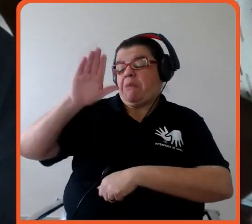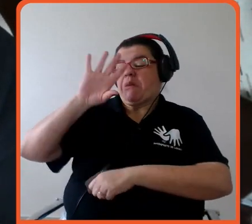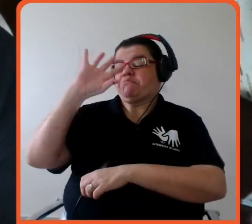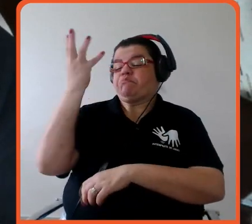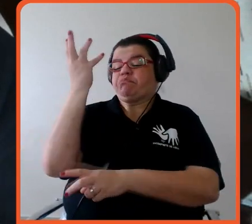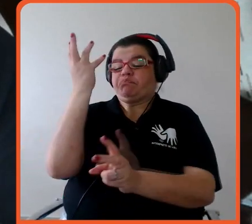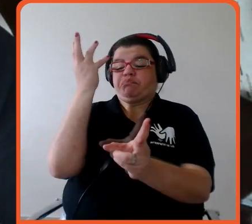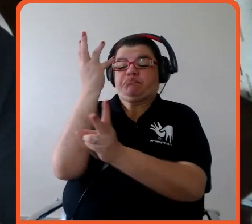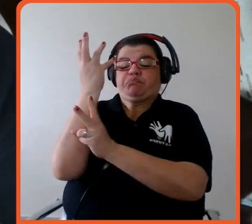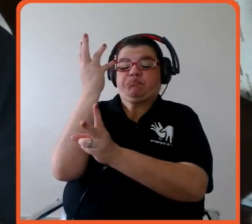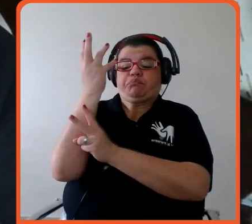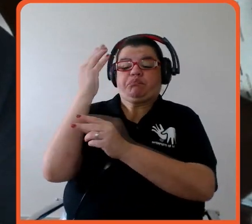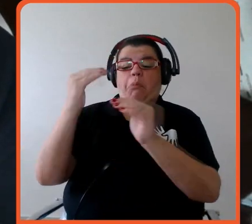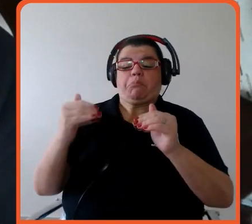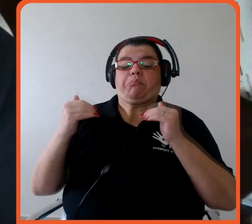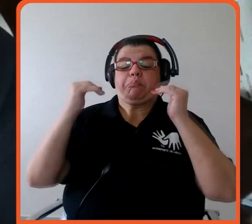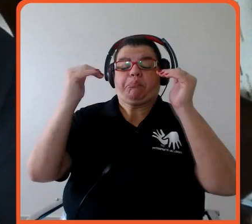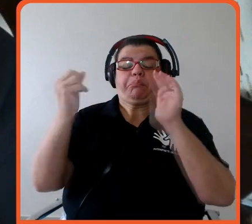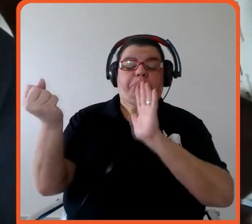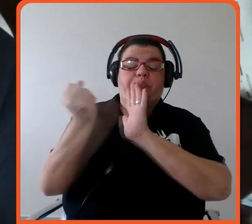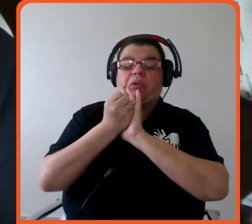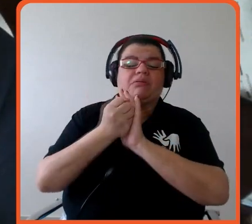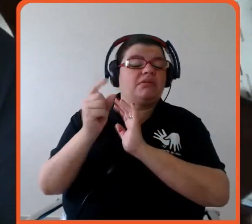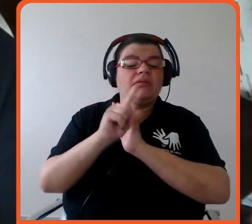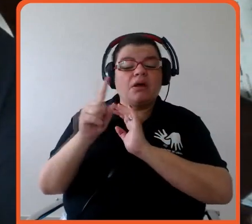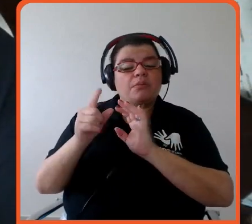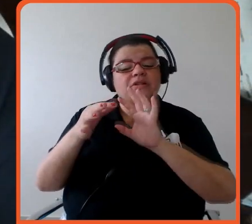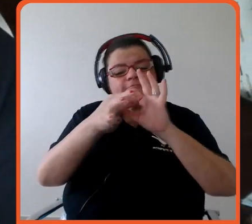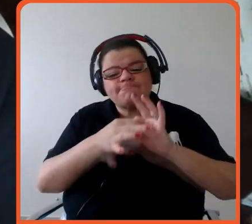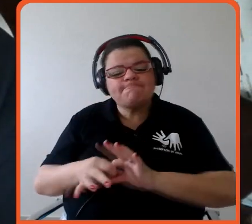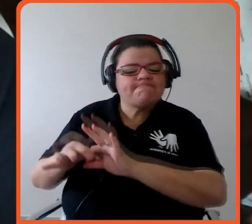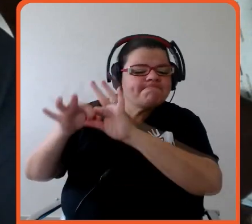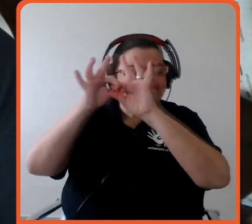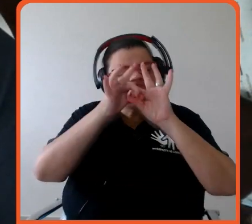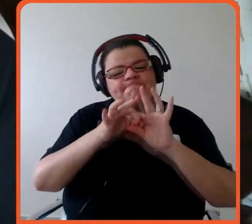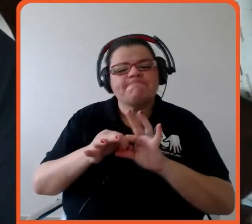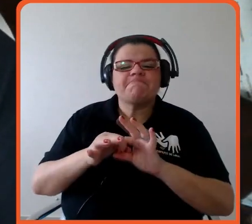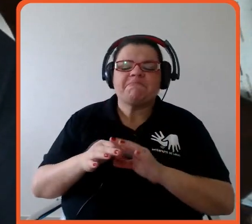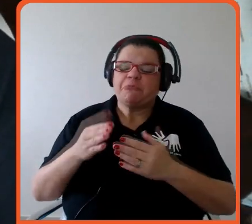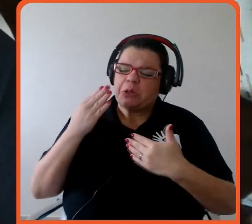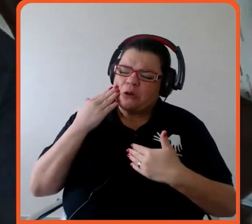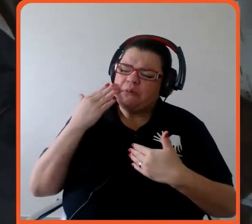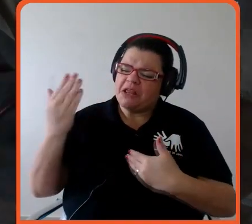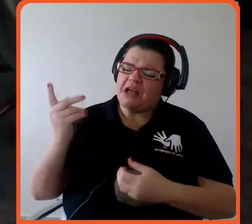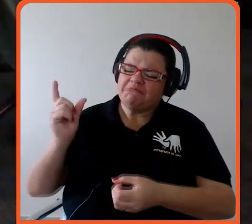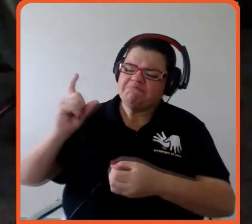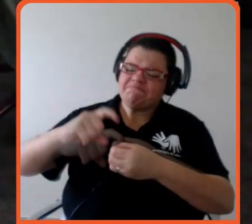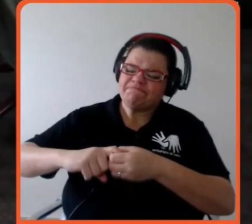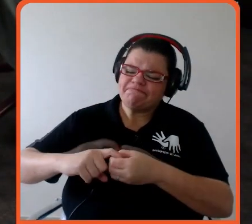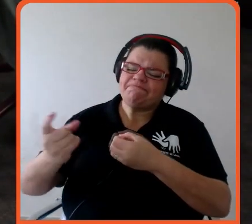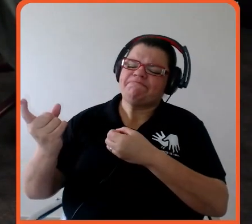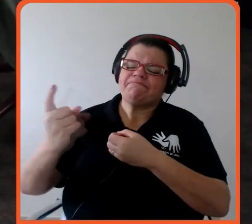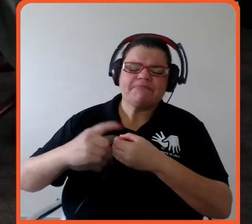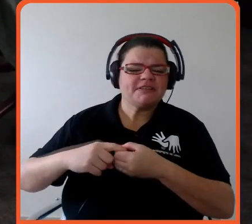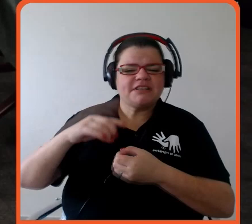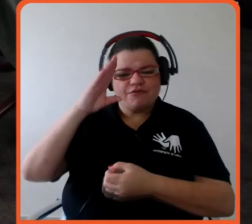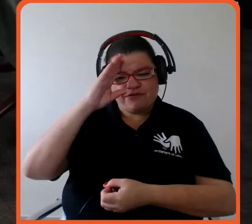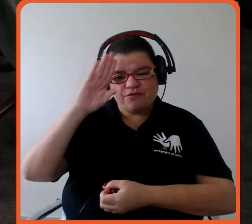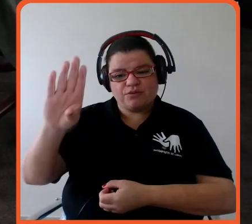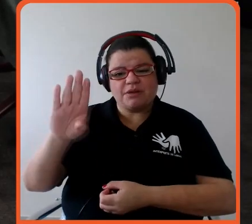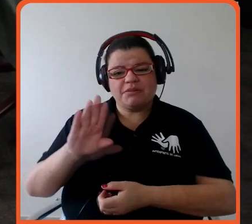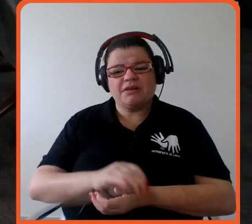de forma coletiva Obrigado o parceria é muito fundamental e para a gente já